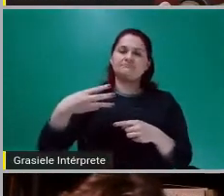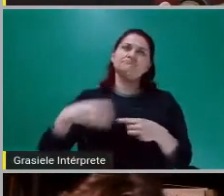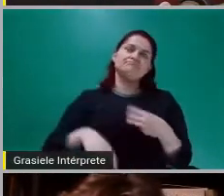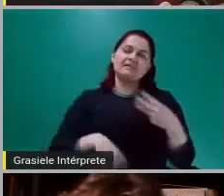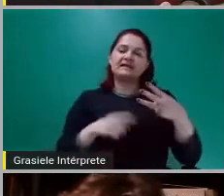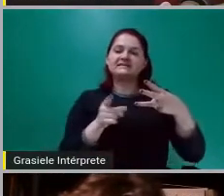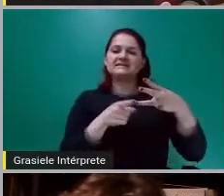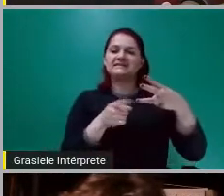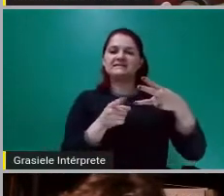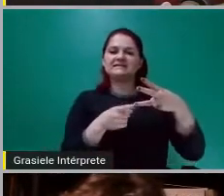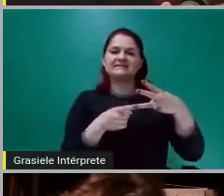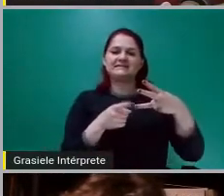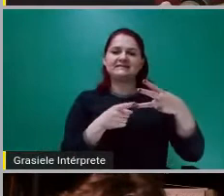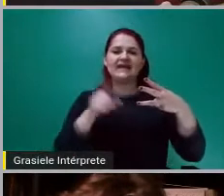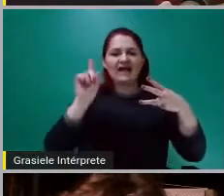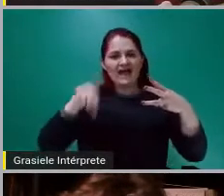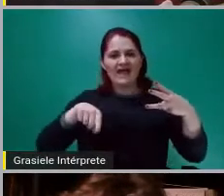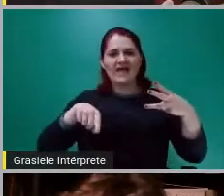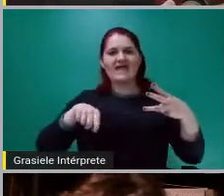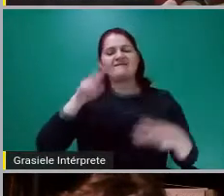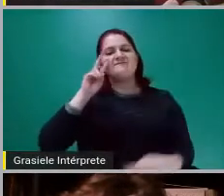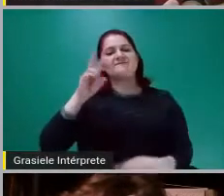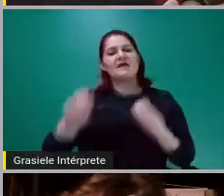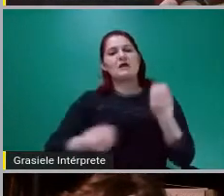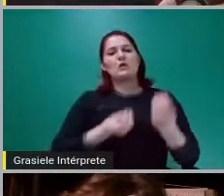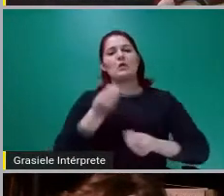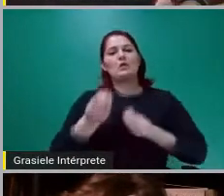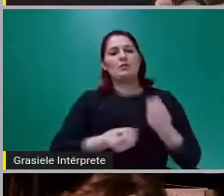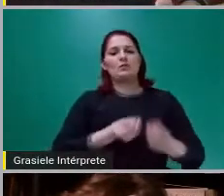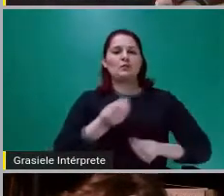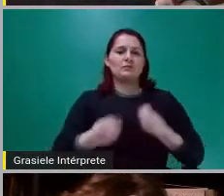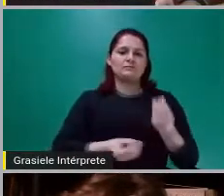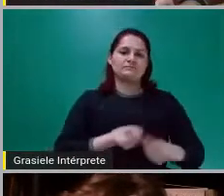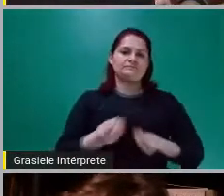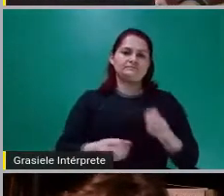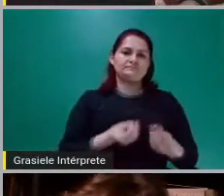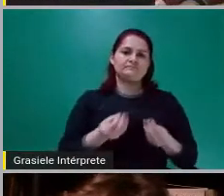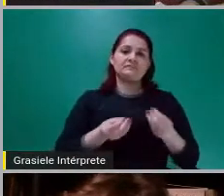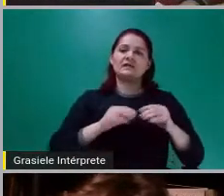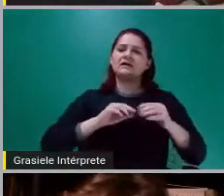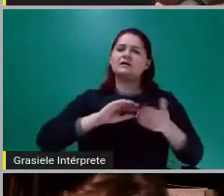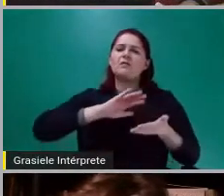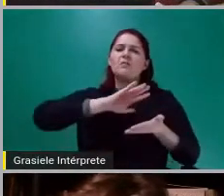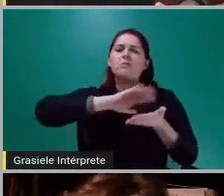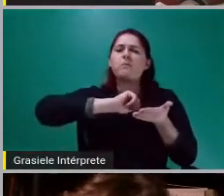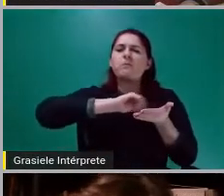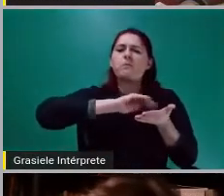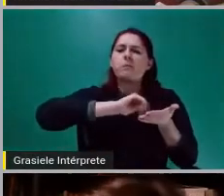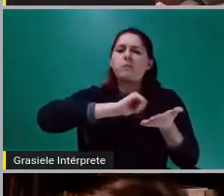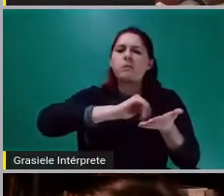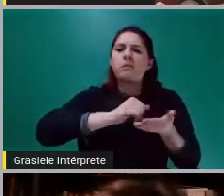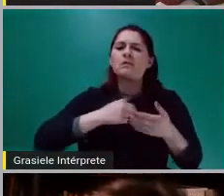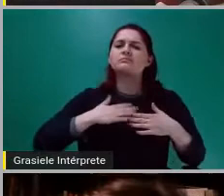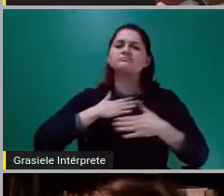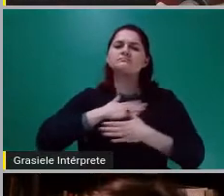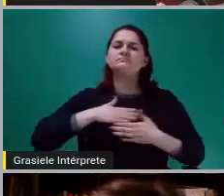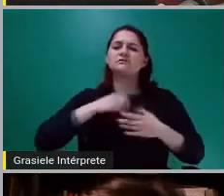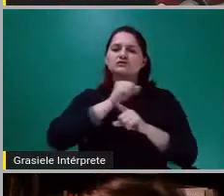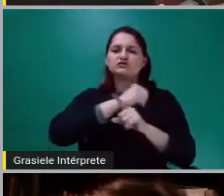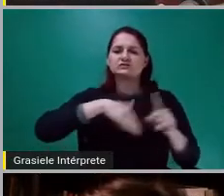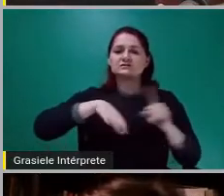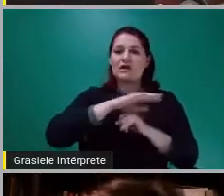desmantelar o arremedo de status de bem-estar social criado pela Constituição de 88.